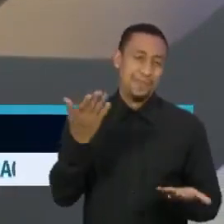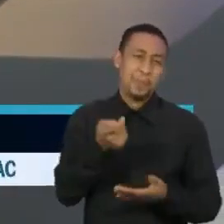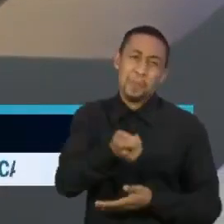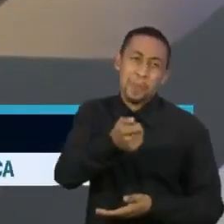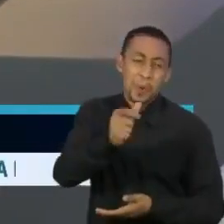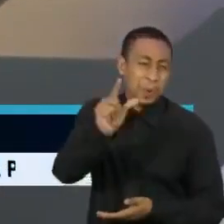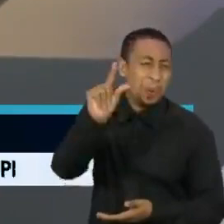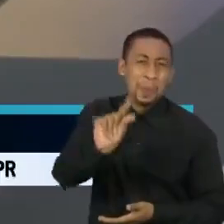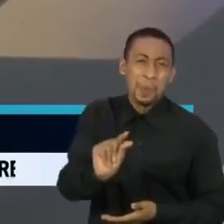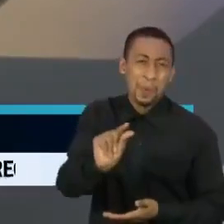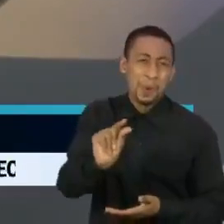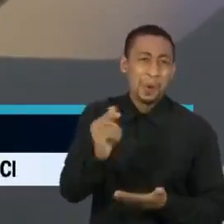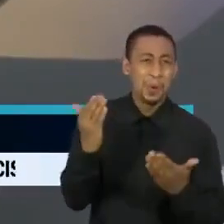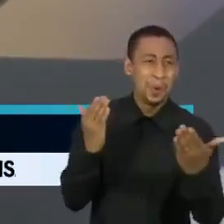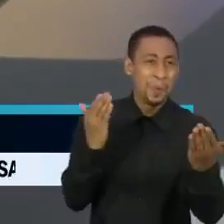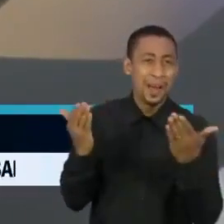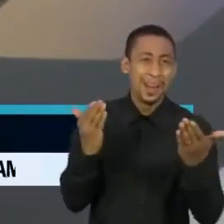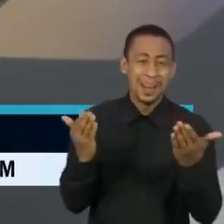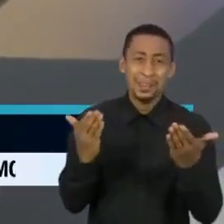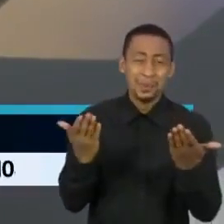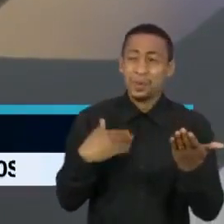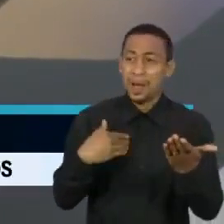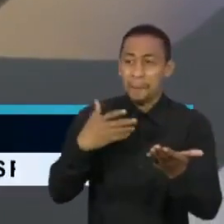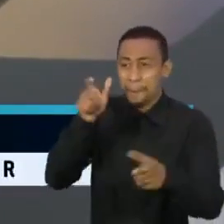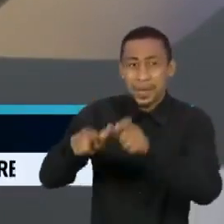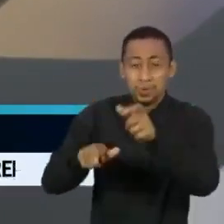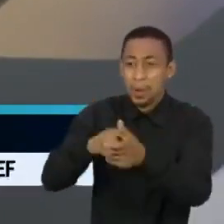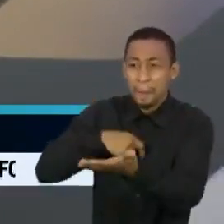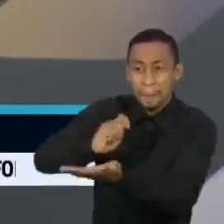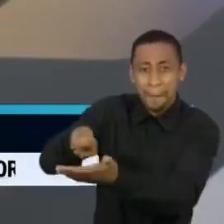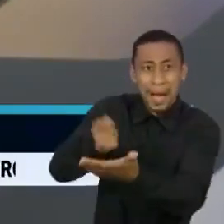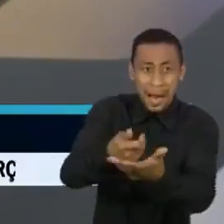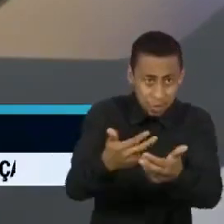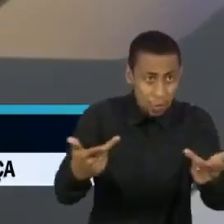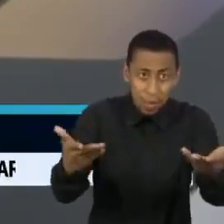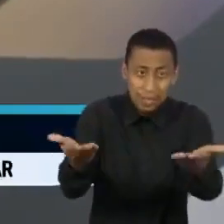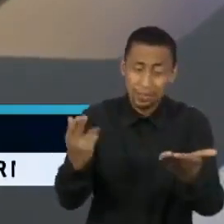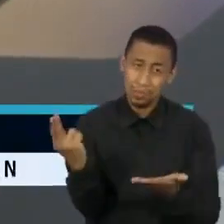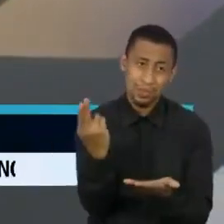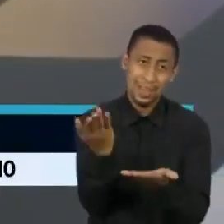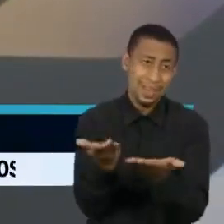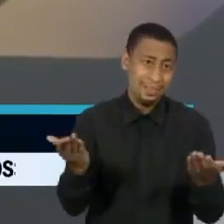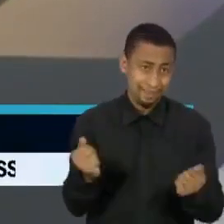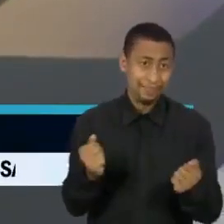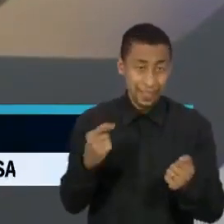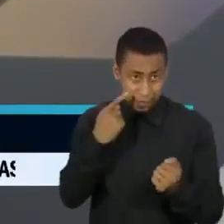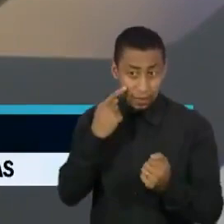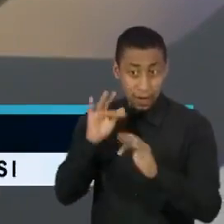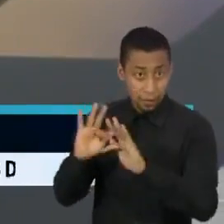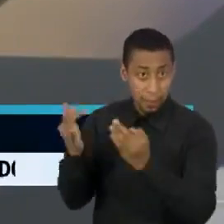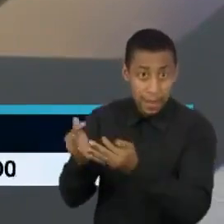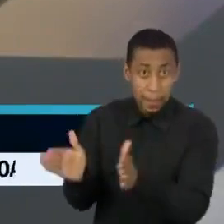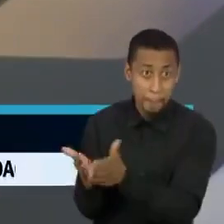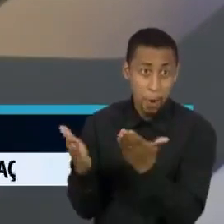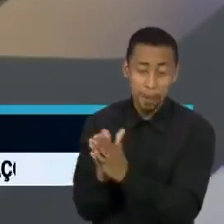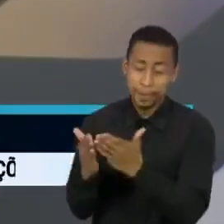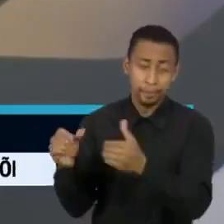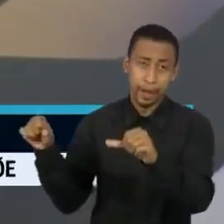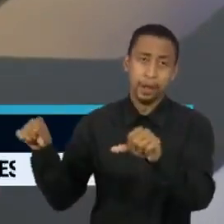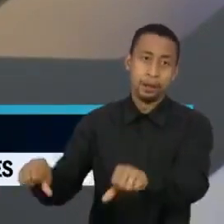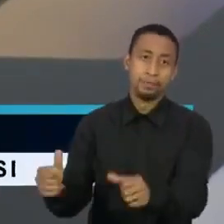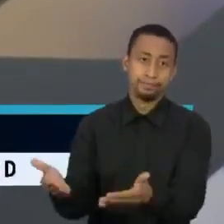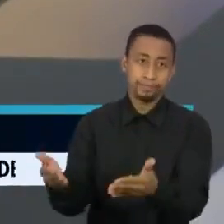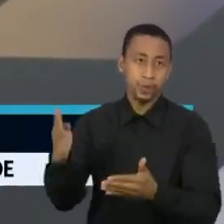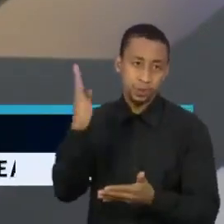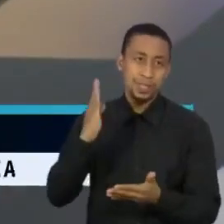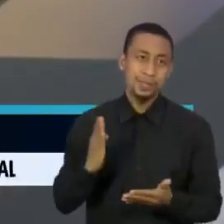da realidade da população, a gente vai percebendo o impacto, sobretudo, nas famílias mais necessitadas no Brasil, e